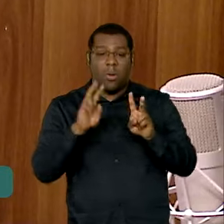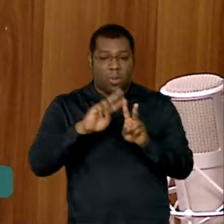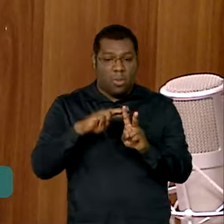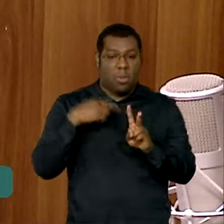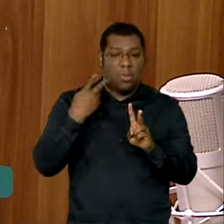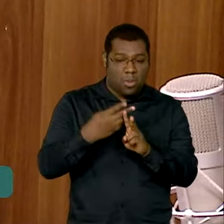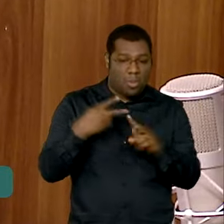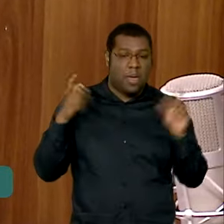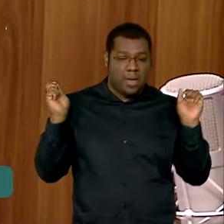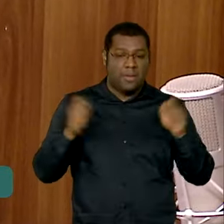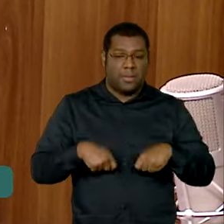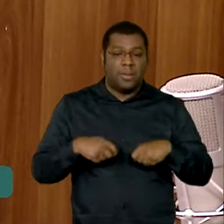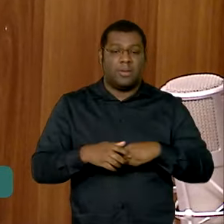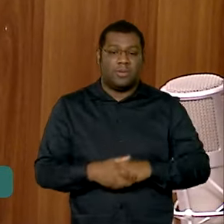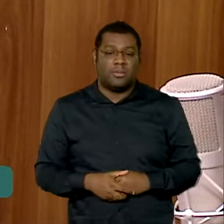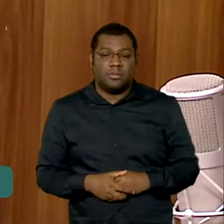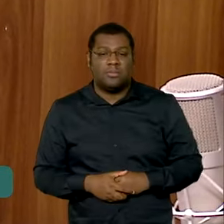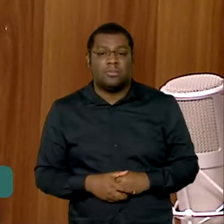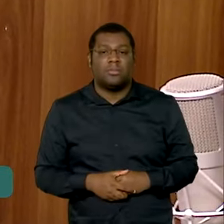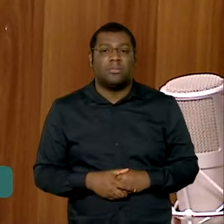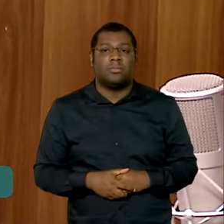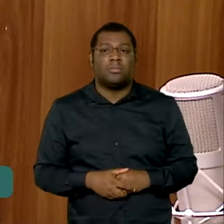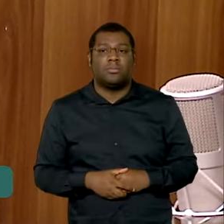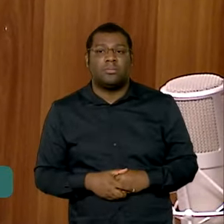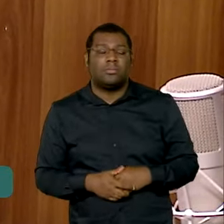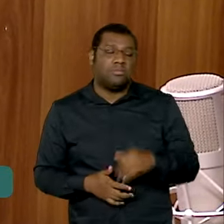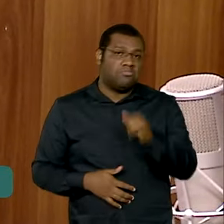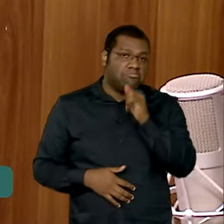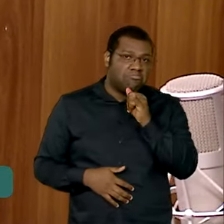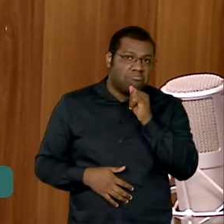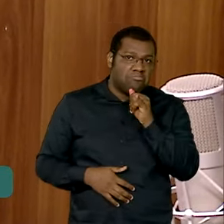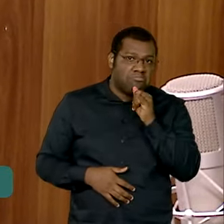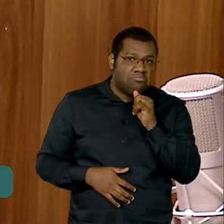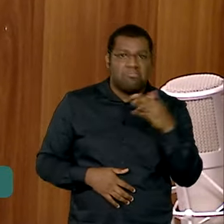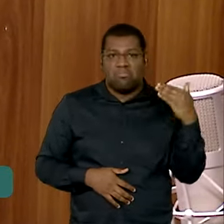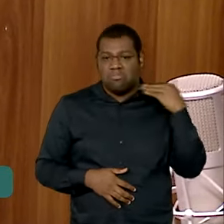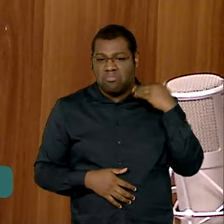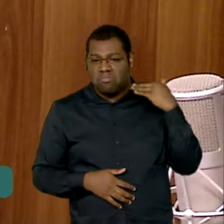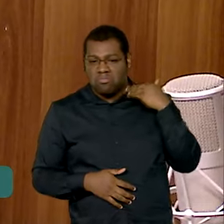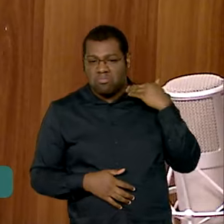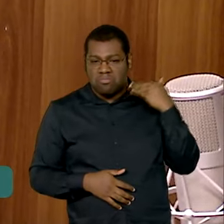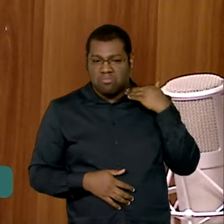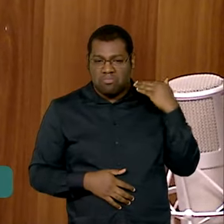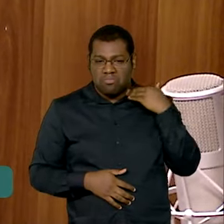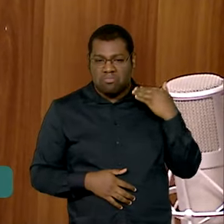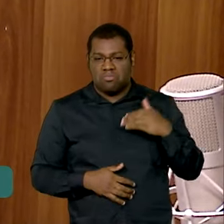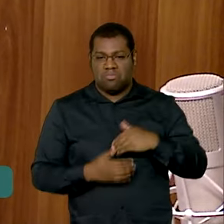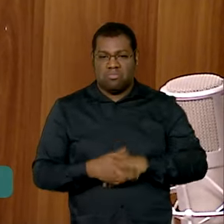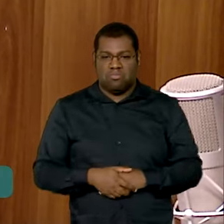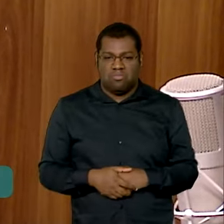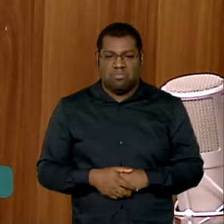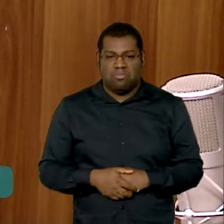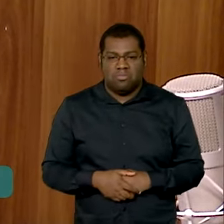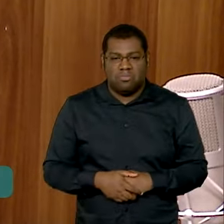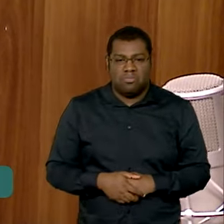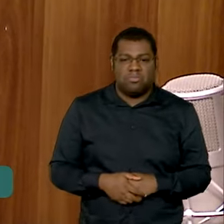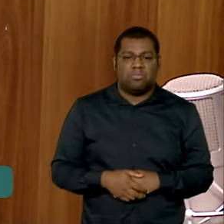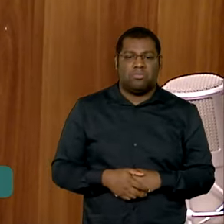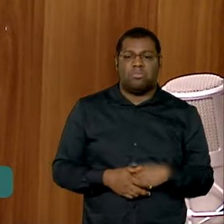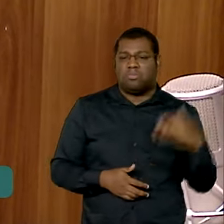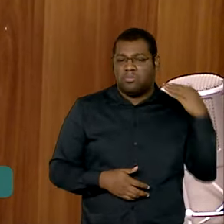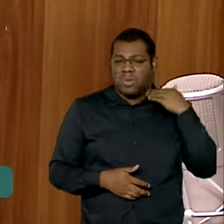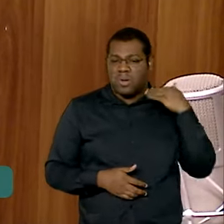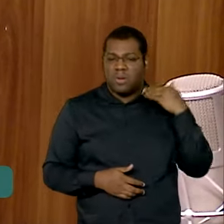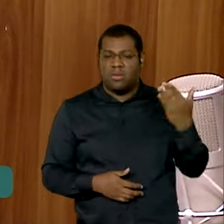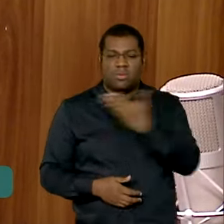consiga imóveis que completem R$ 500 milhões, seja de banco, seja da ação em pagamento, seja dos estados.